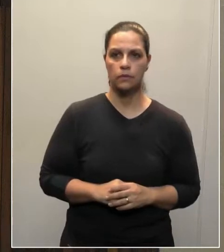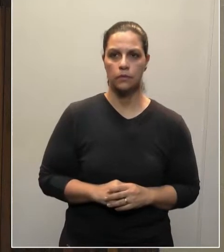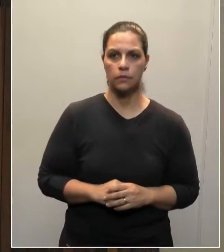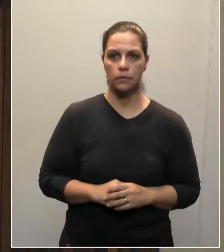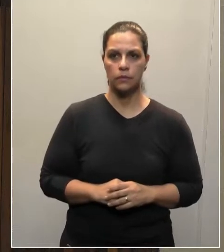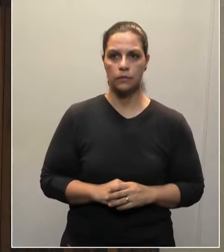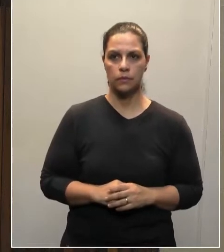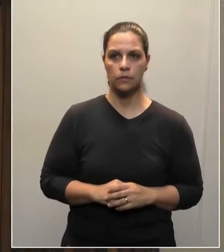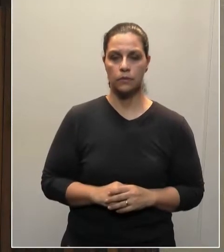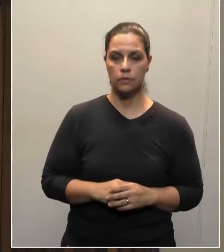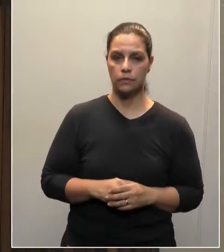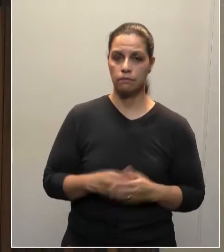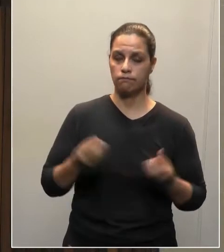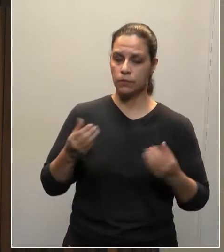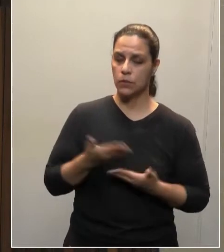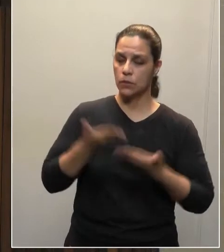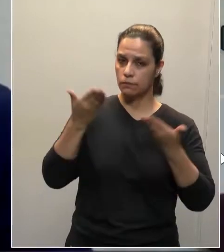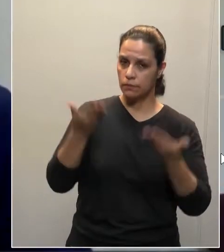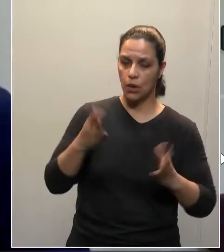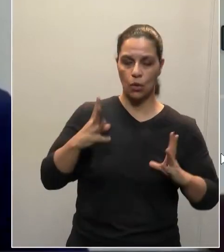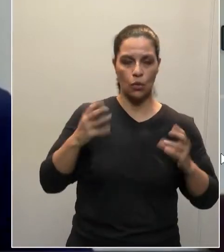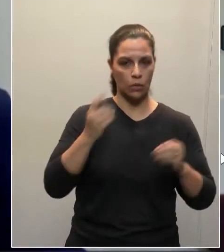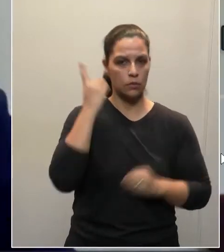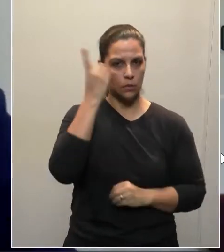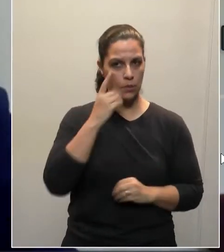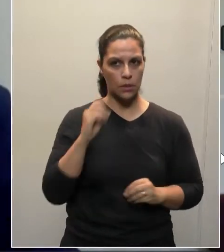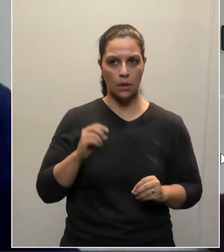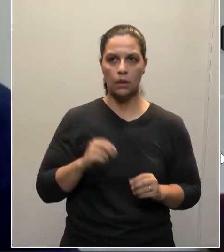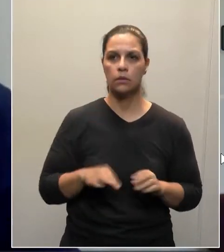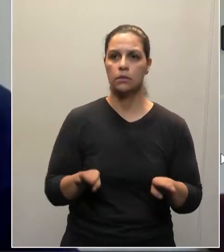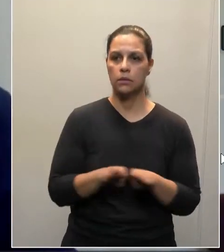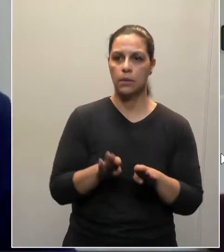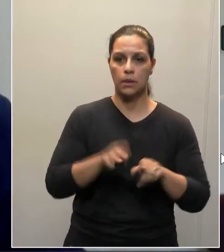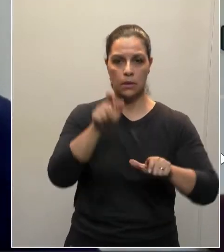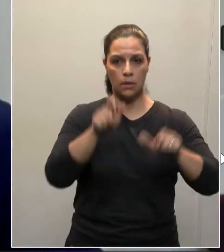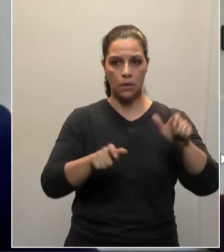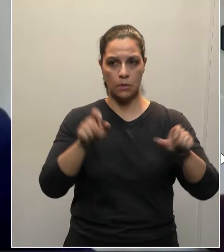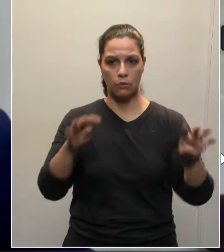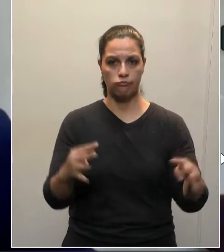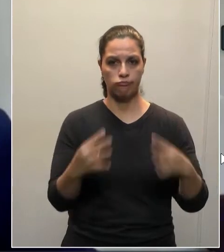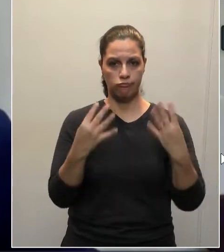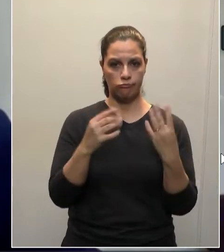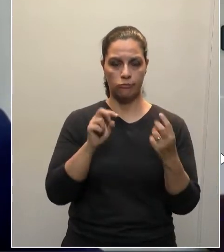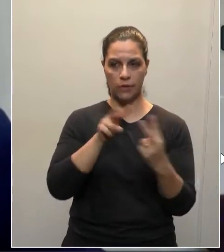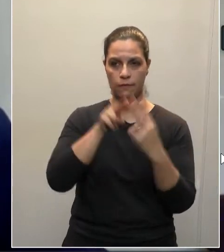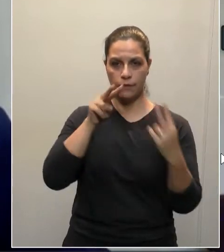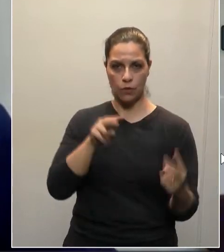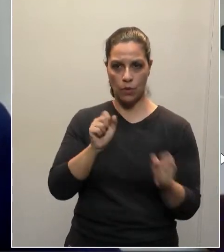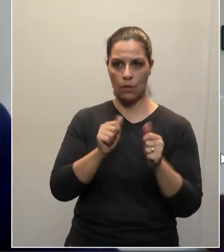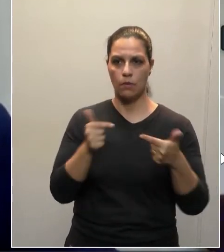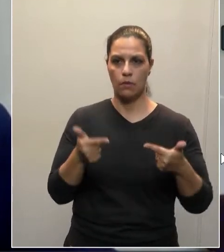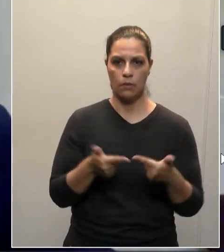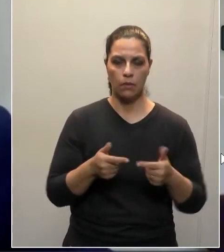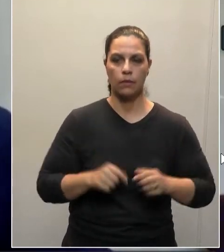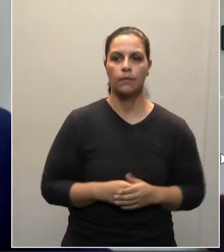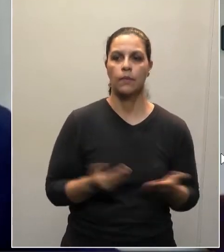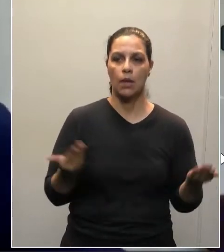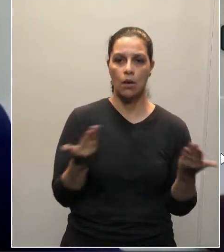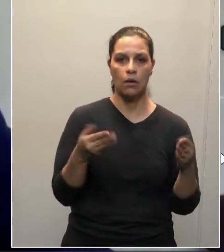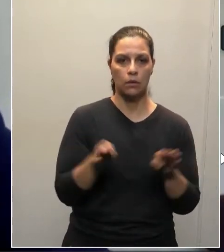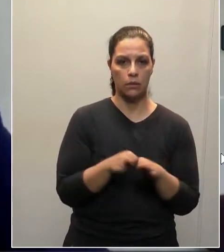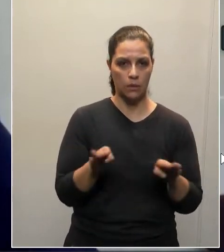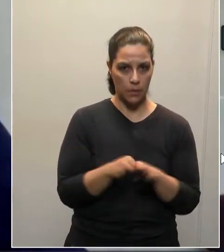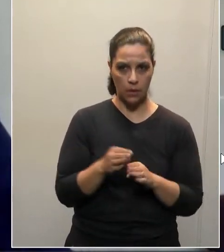Agradecer a todos os deputados e deputadas, cumprimento toda a nossa população que está acompanhando a sessão. Quero aqui